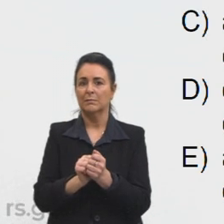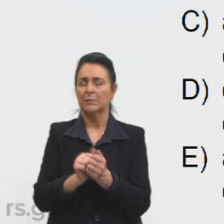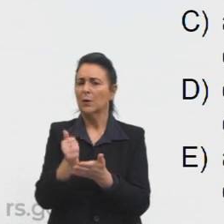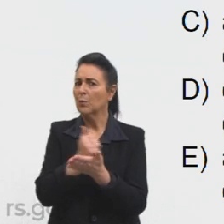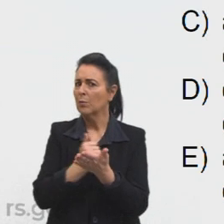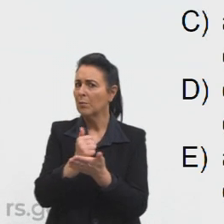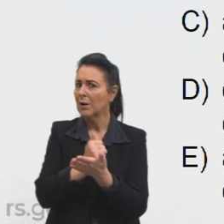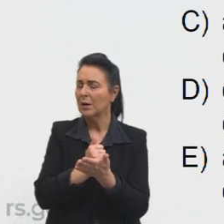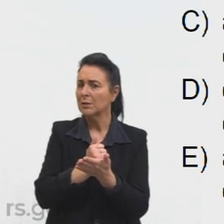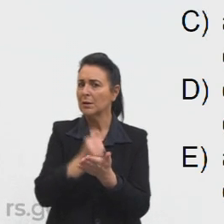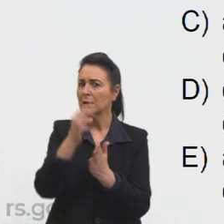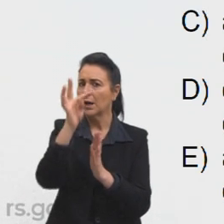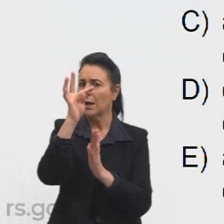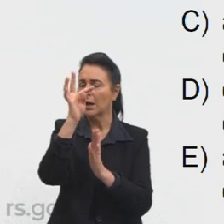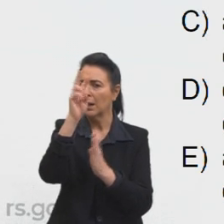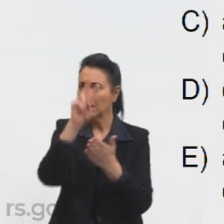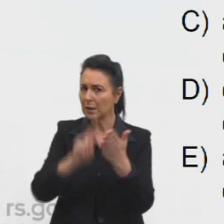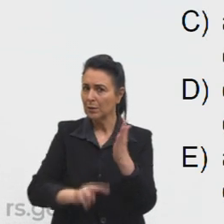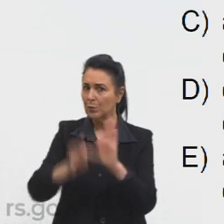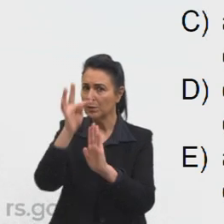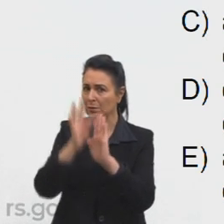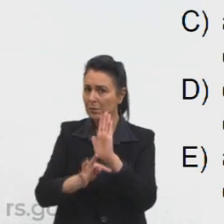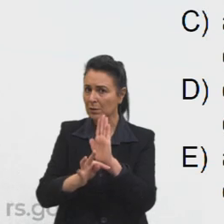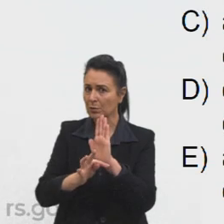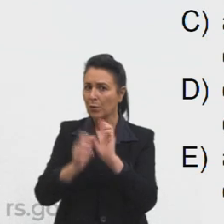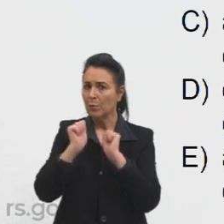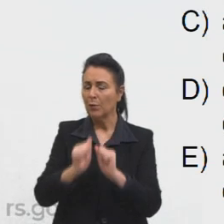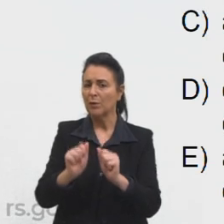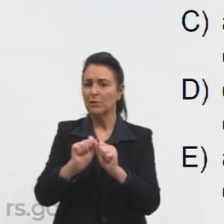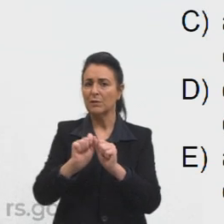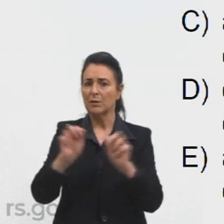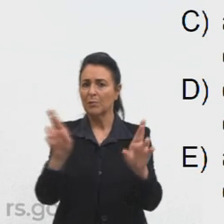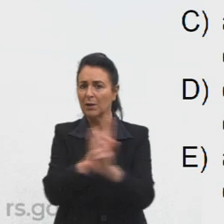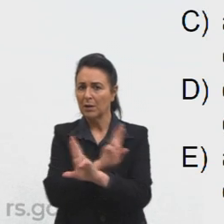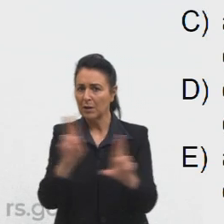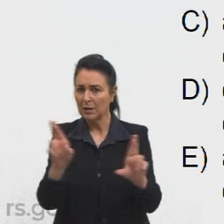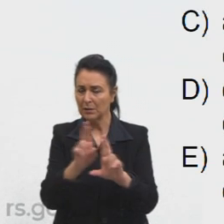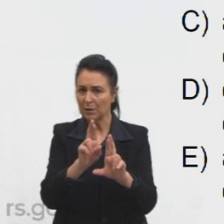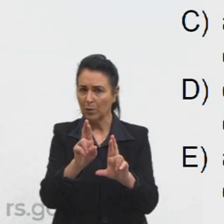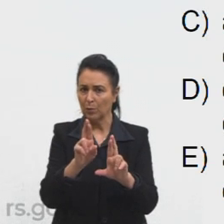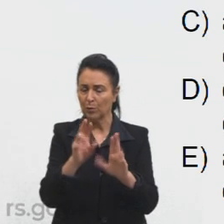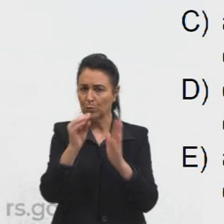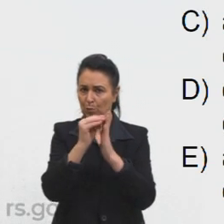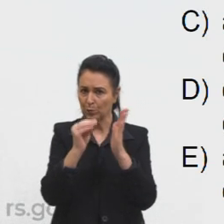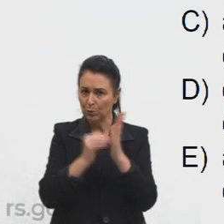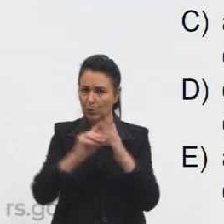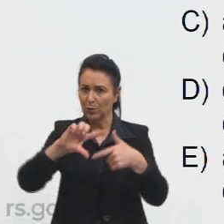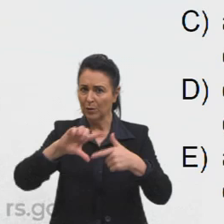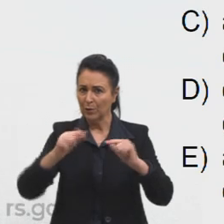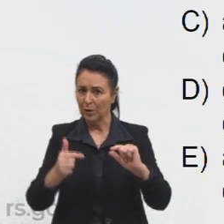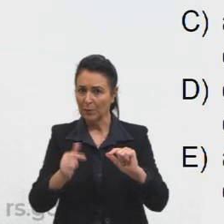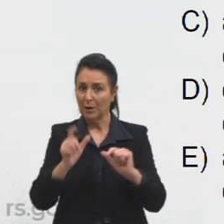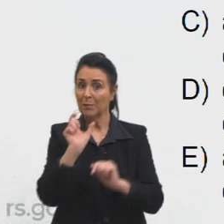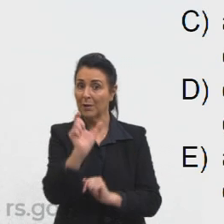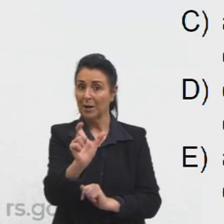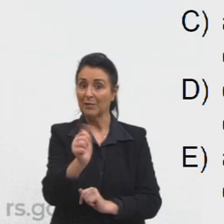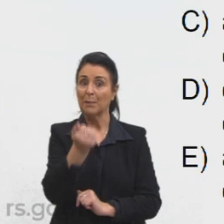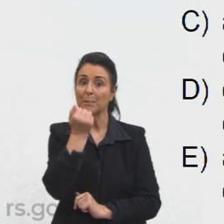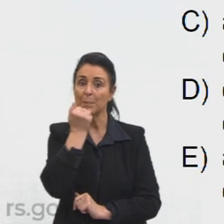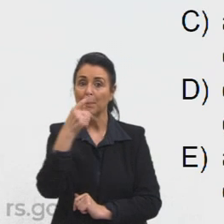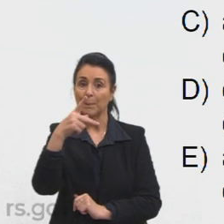na leitura dos textos é possível estabelecer uma relação entre forma e conteúdo da palavra pedra por meio do qual se